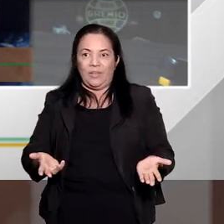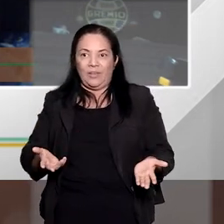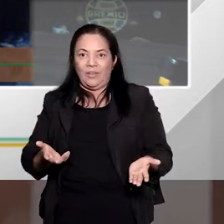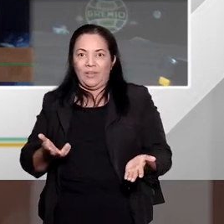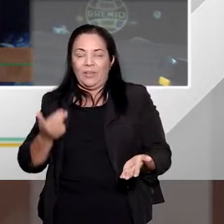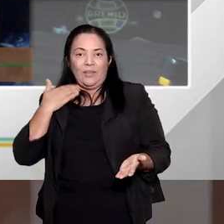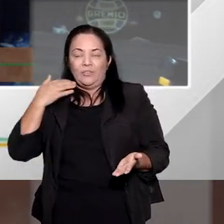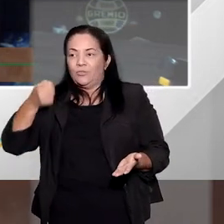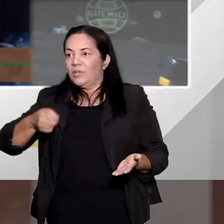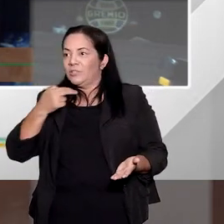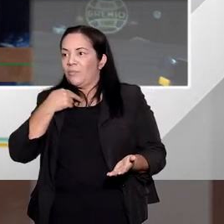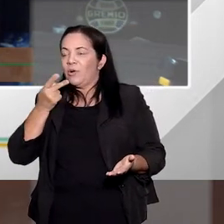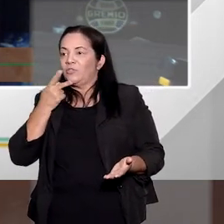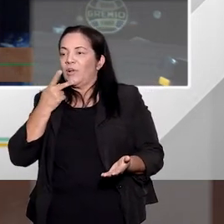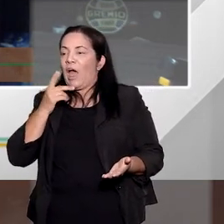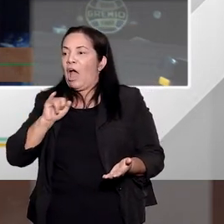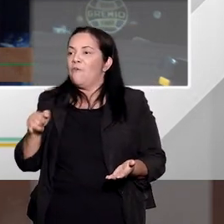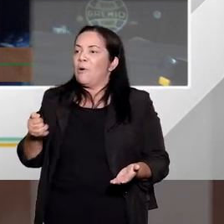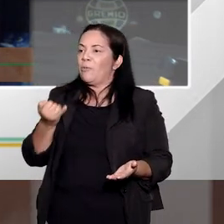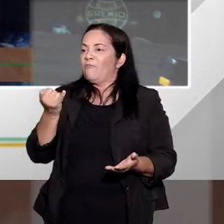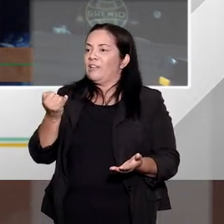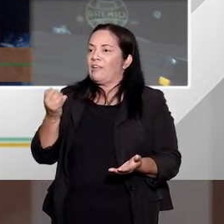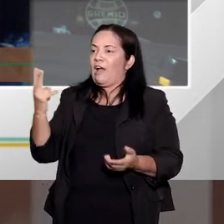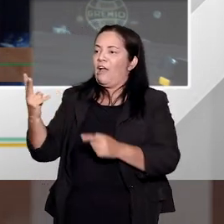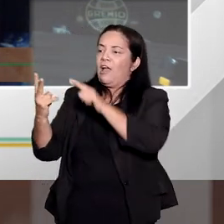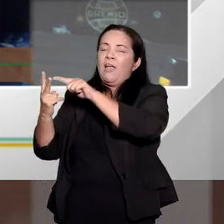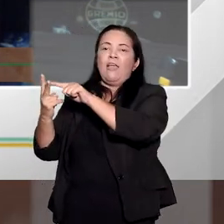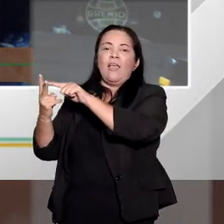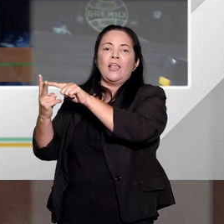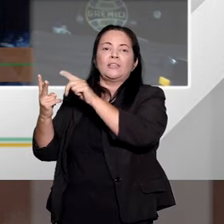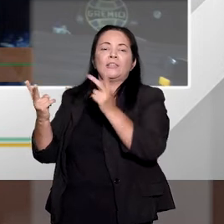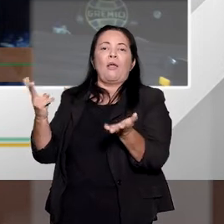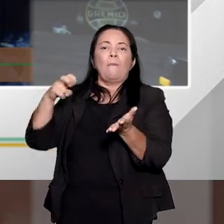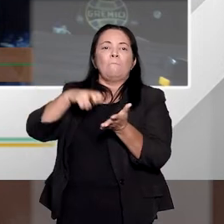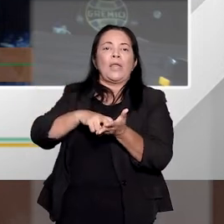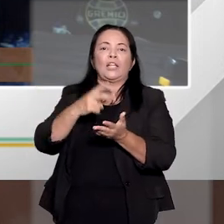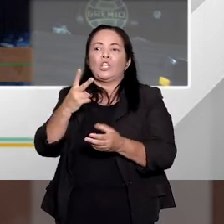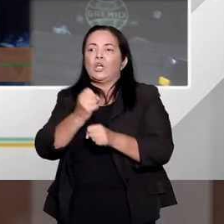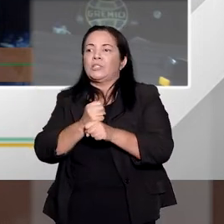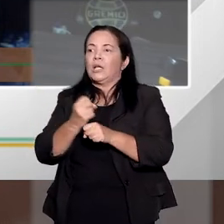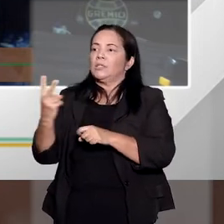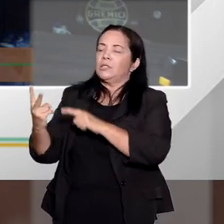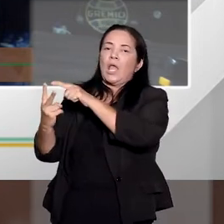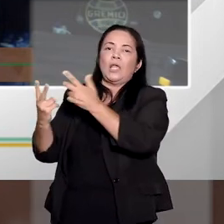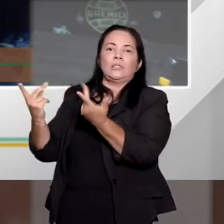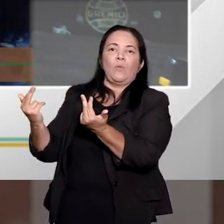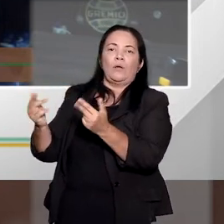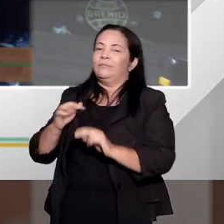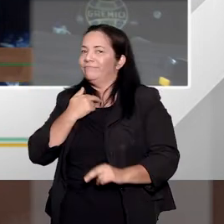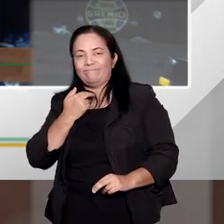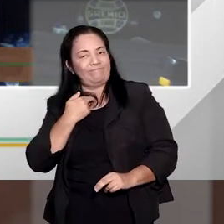fazendo para um, já faço para outro. Não, na verdade, a desimetria da pena no concurso de pessoas tem que ser individualizada,